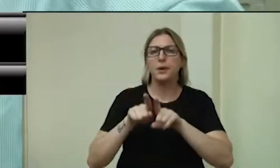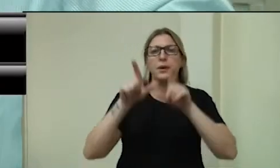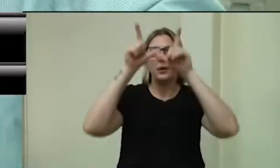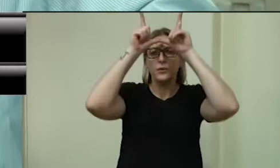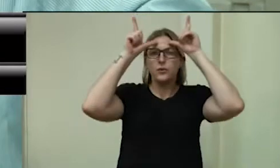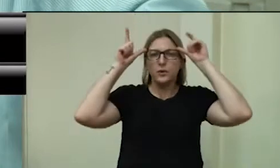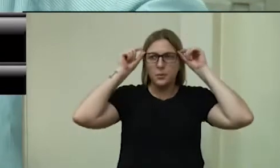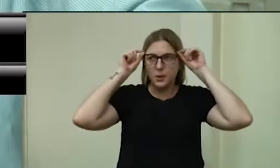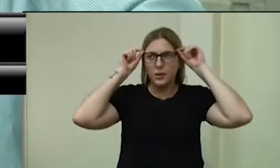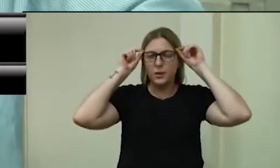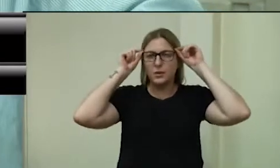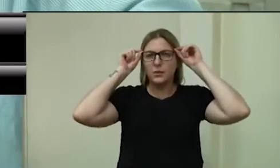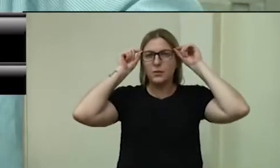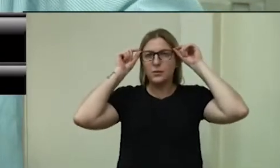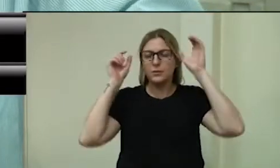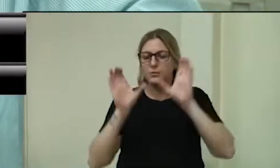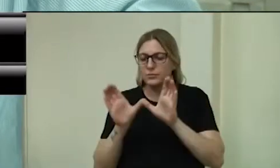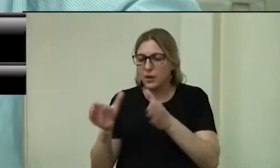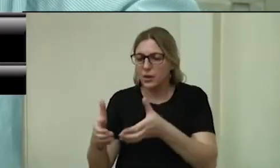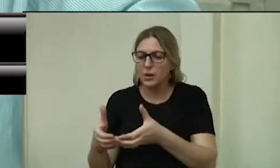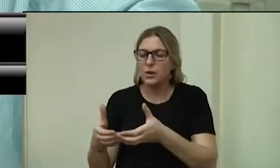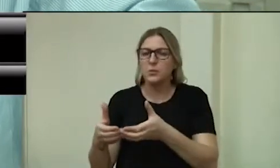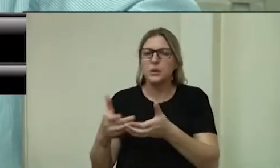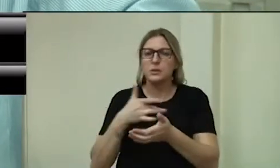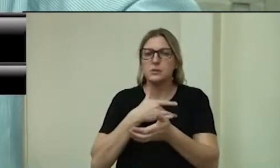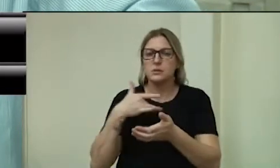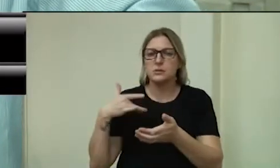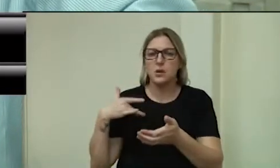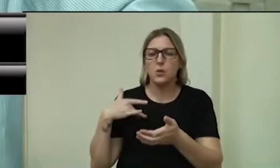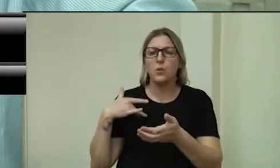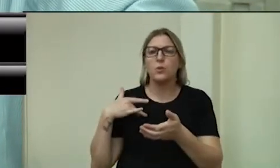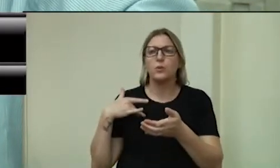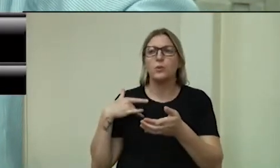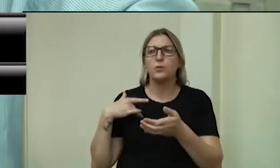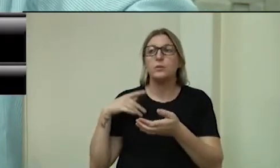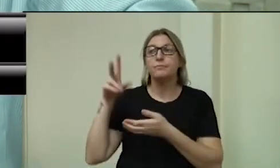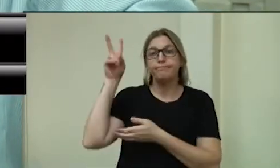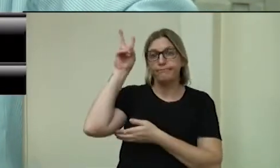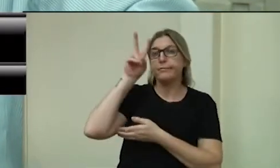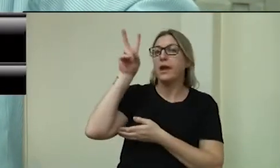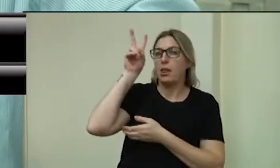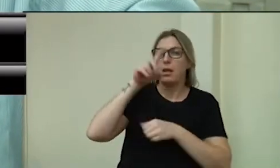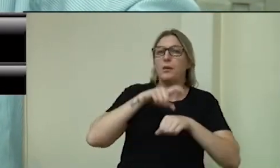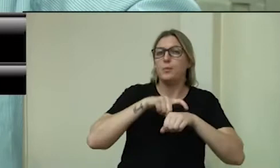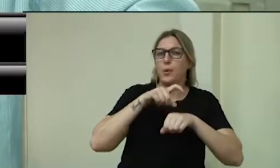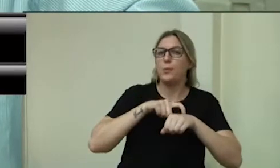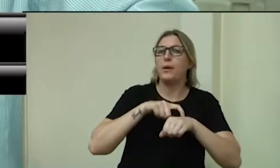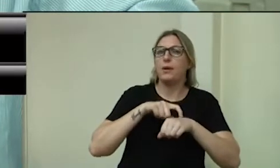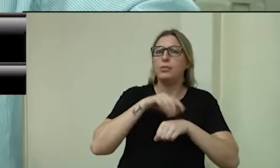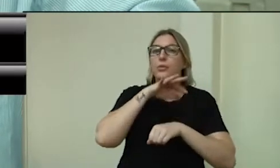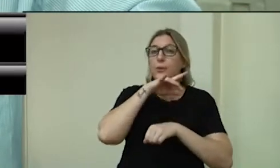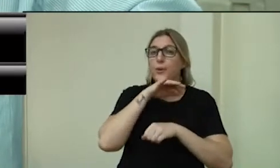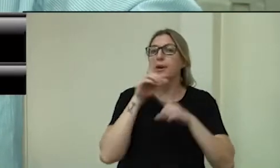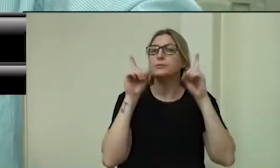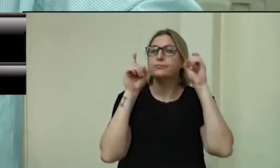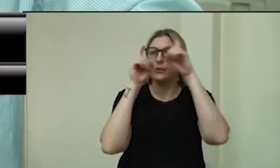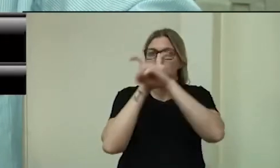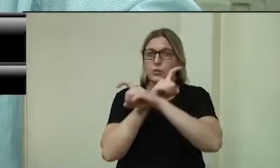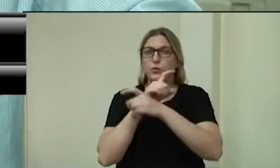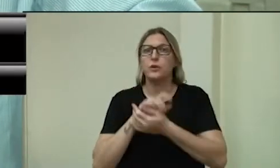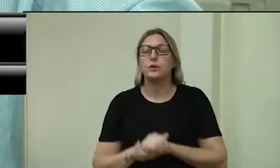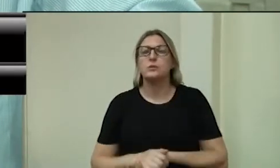enfermeiros, a equipe, aí que tu se lembra horas ruins. E eu estou vendo numa,